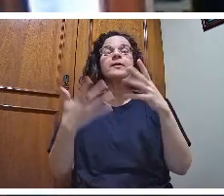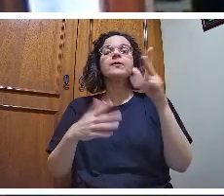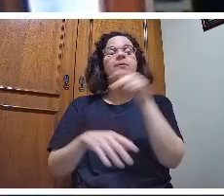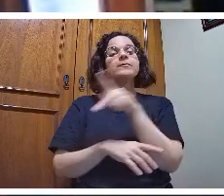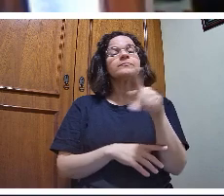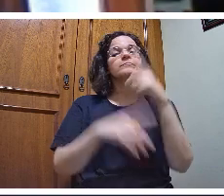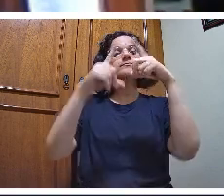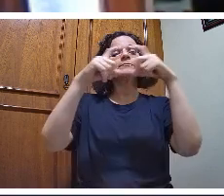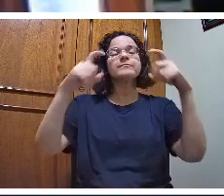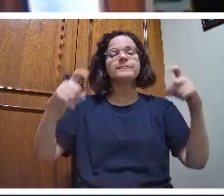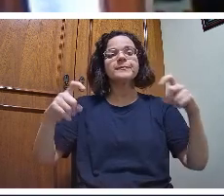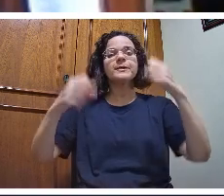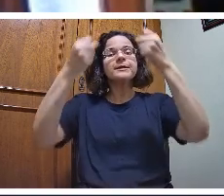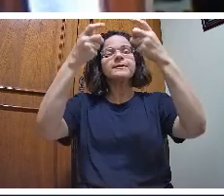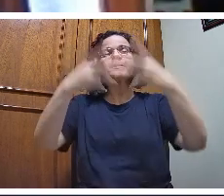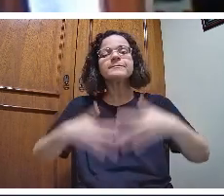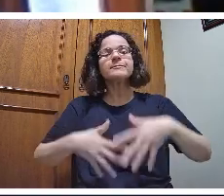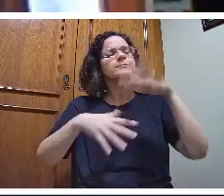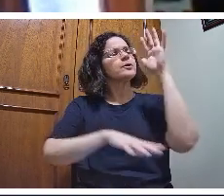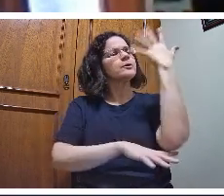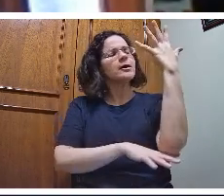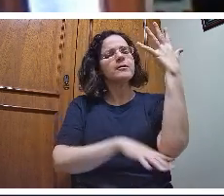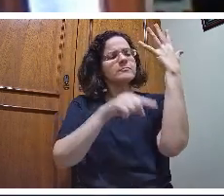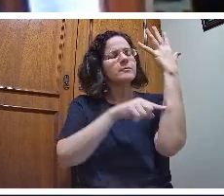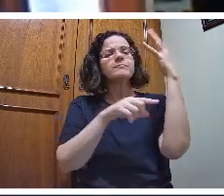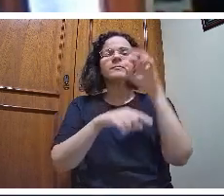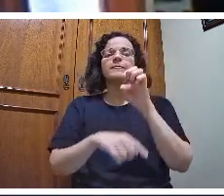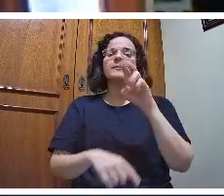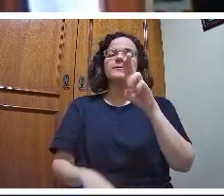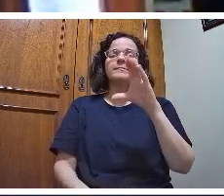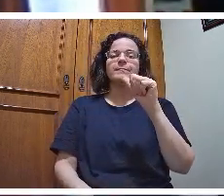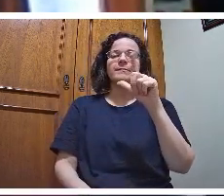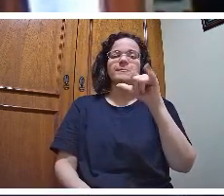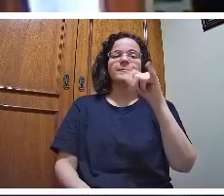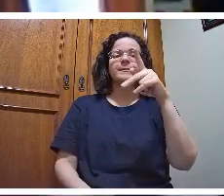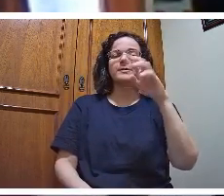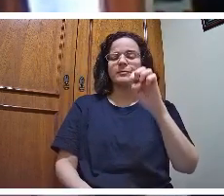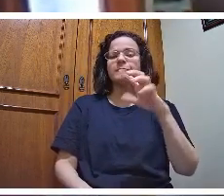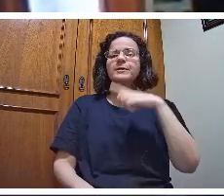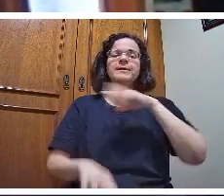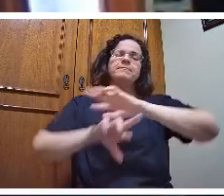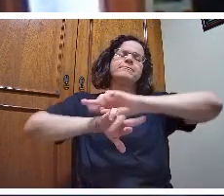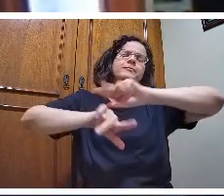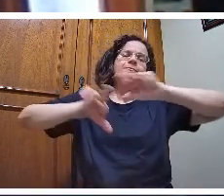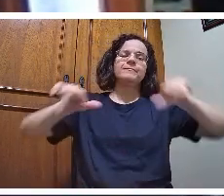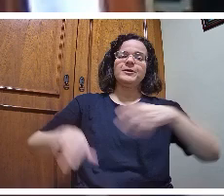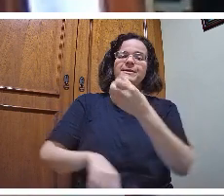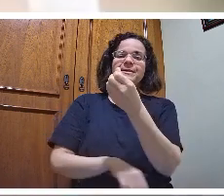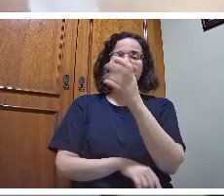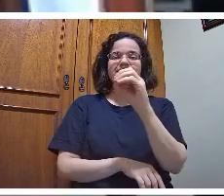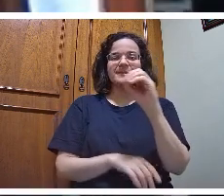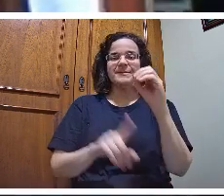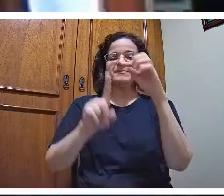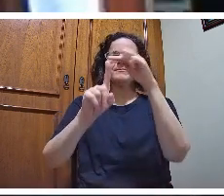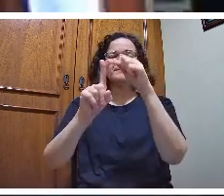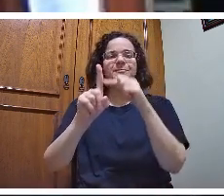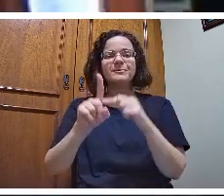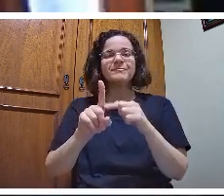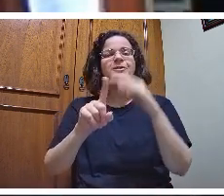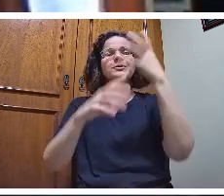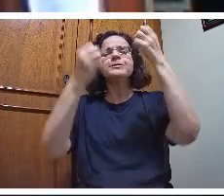explica qual é a finalidade das folhas, do fruto, do caule, da casca, da raiz, das essências que se extraem, o processo de